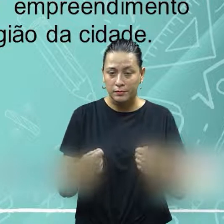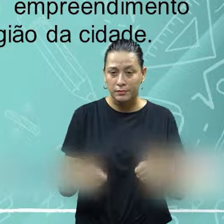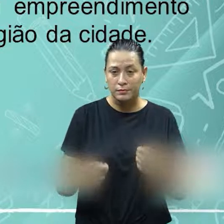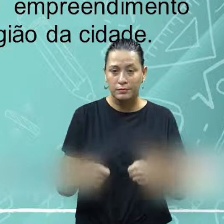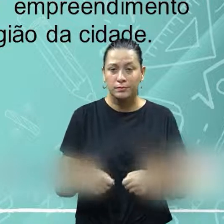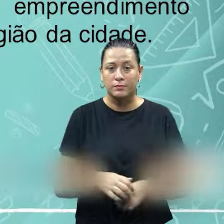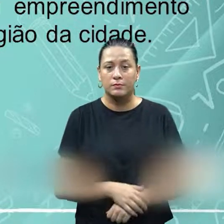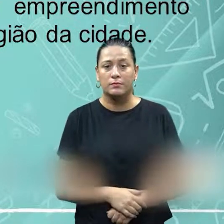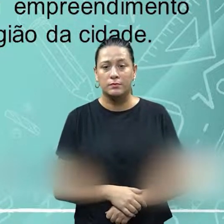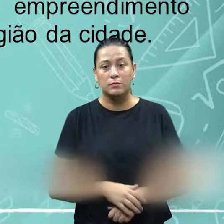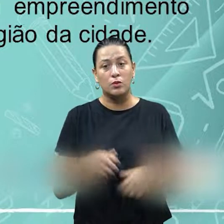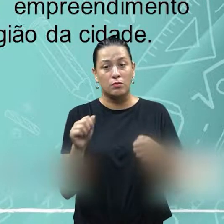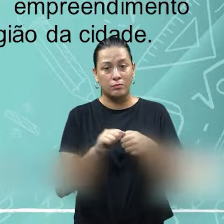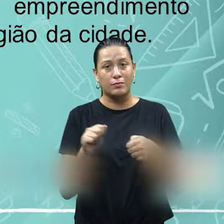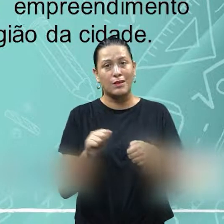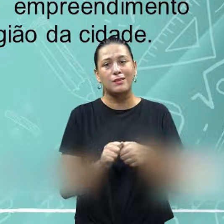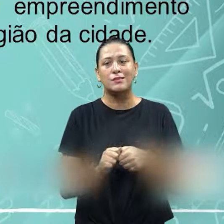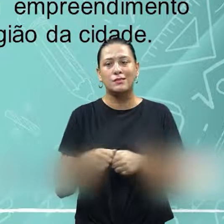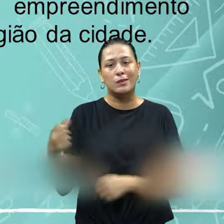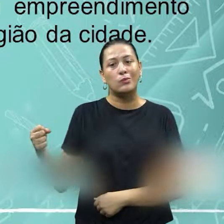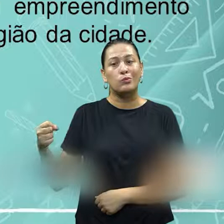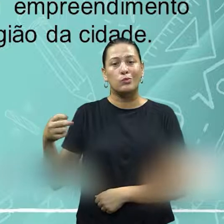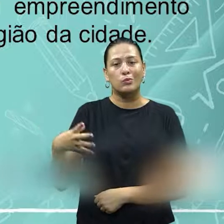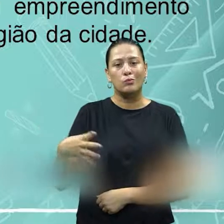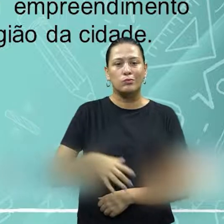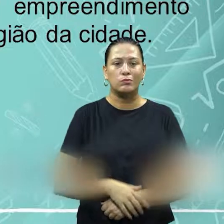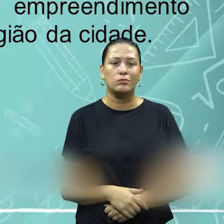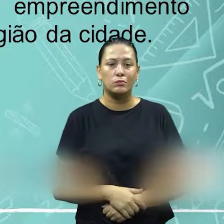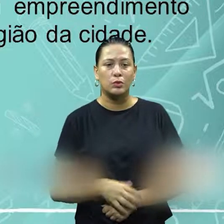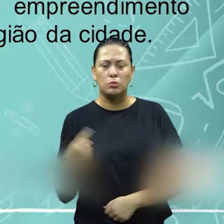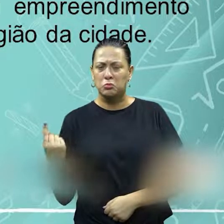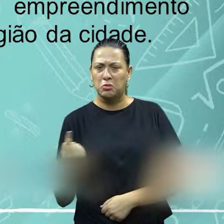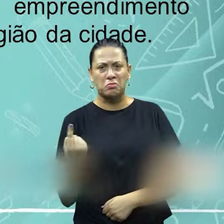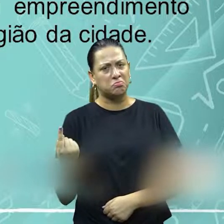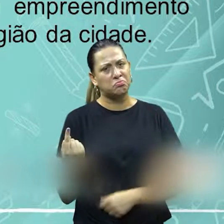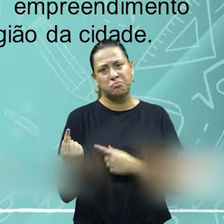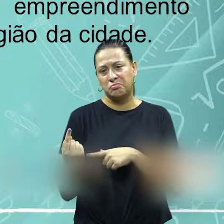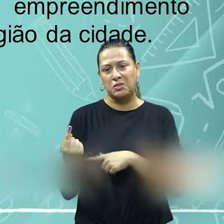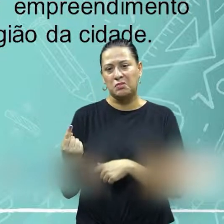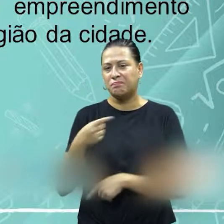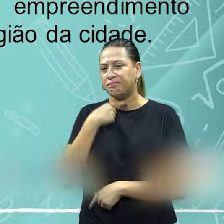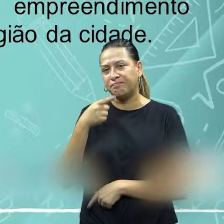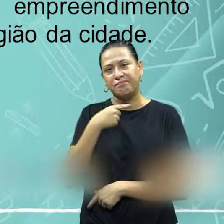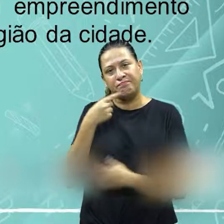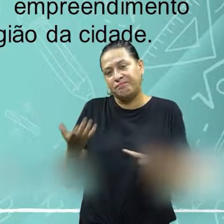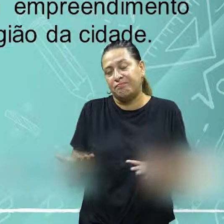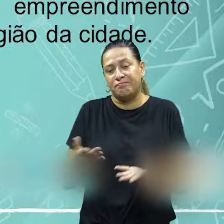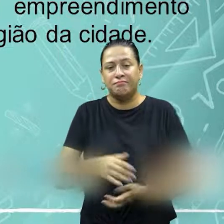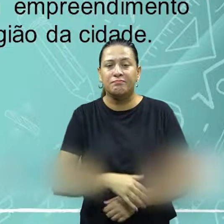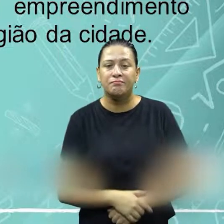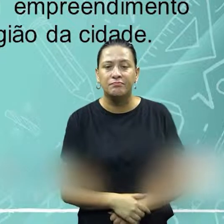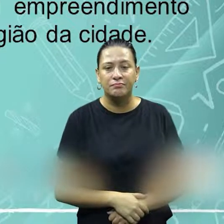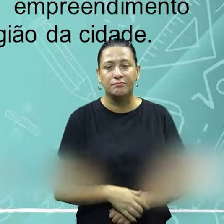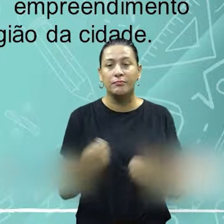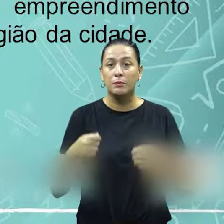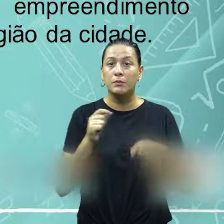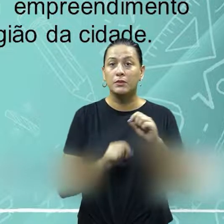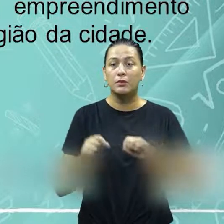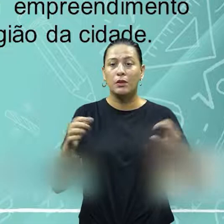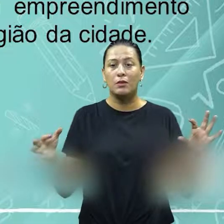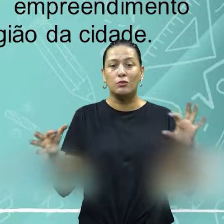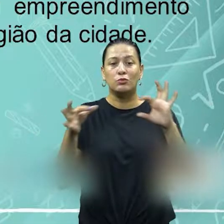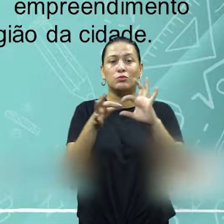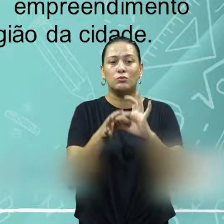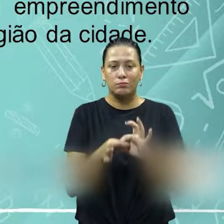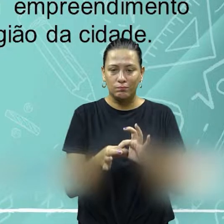é preciso produzir algo que seja novo. E que, sozinho, não se consegue produzir. É necessário a